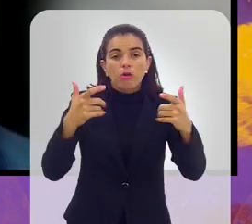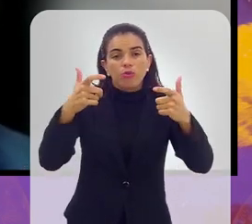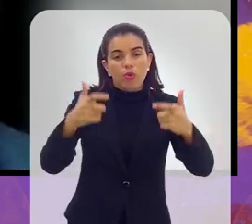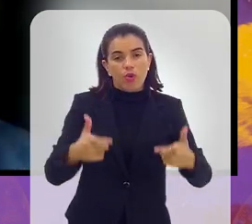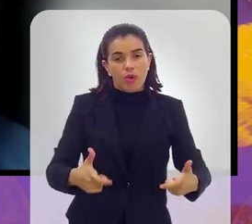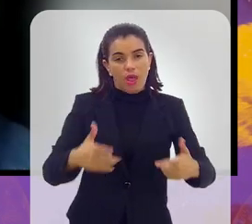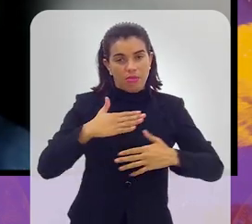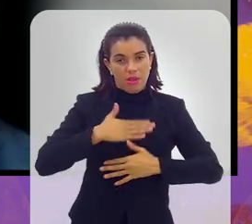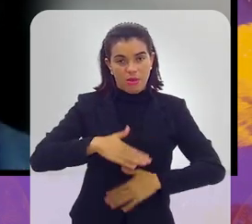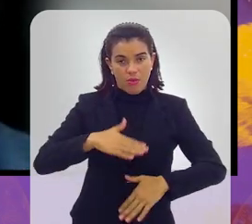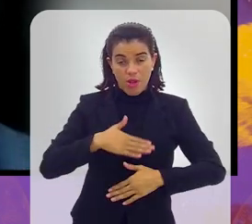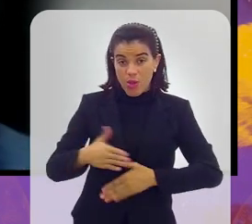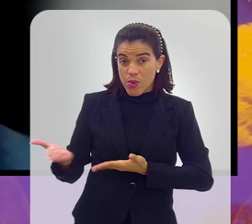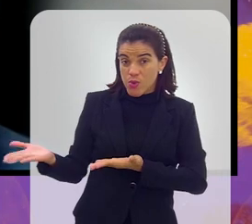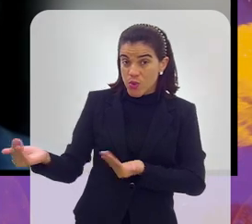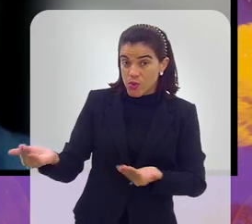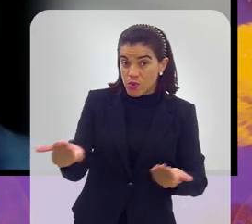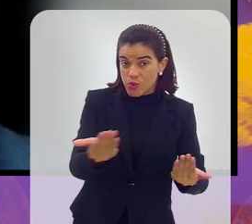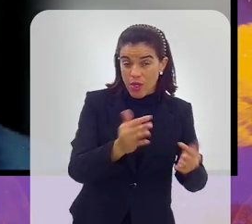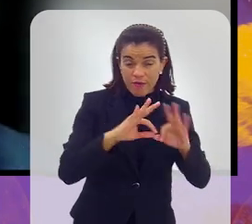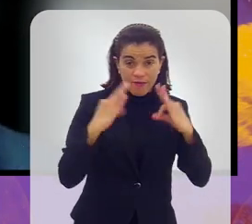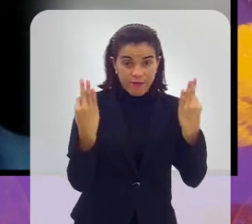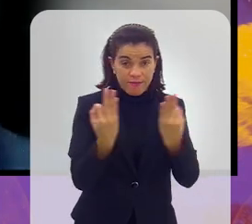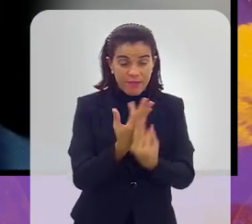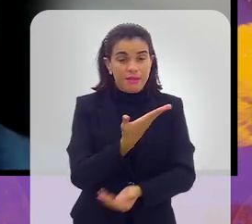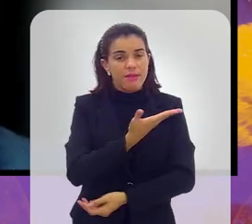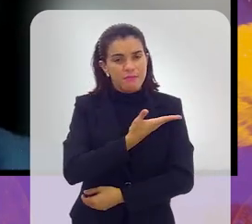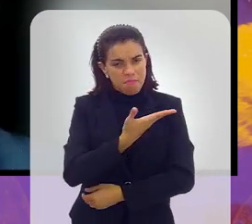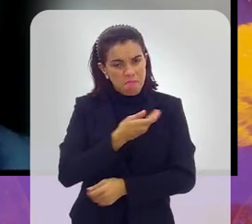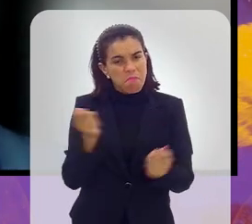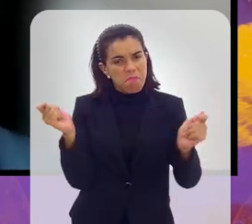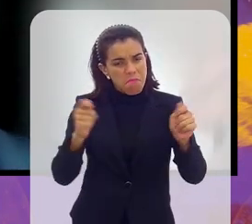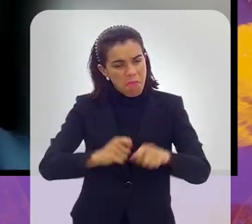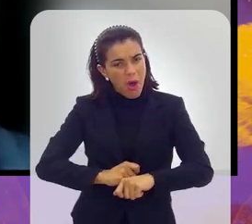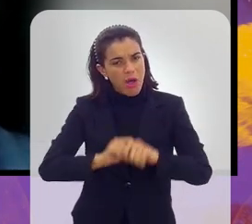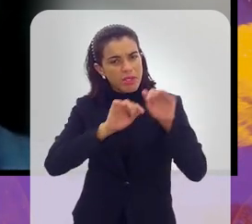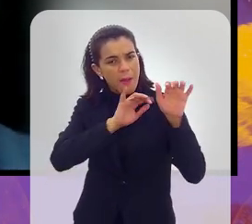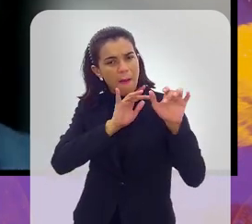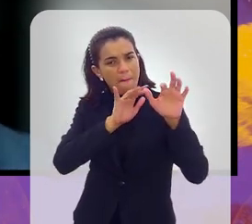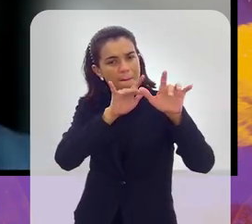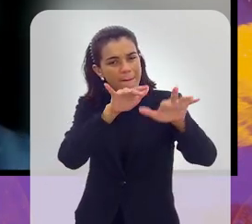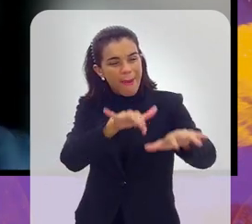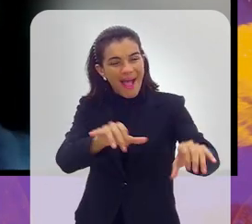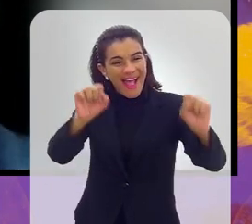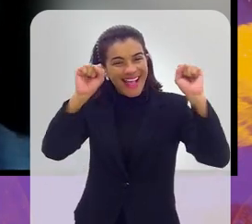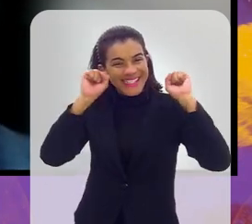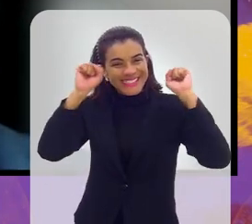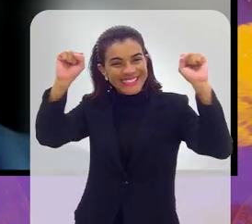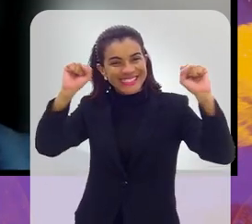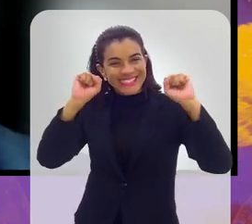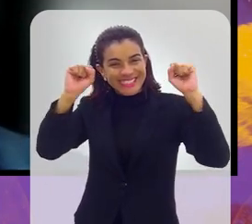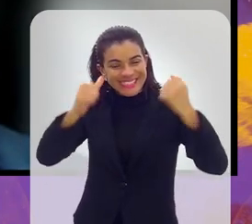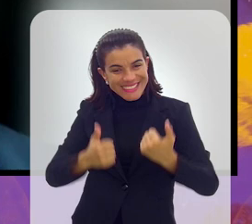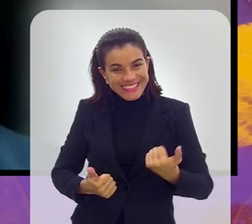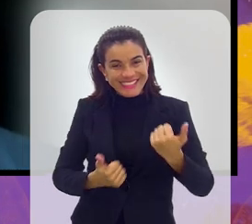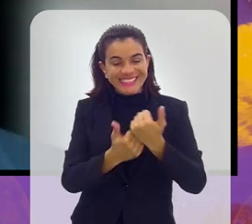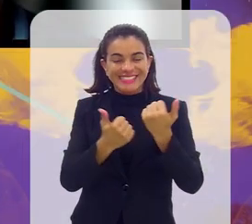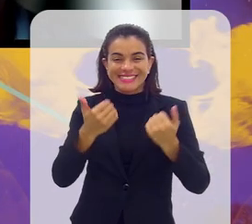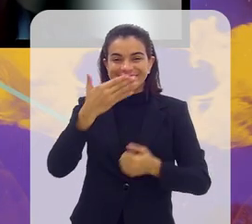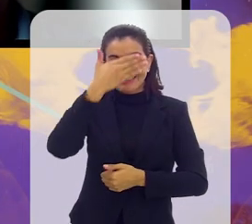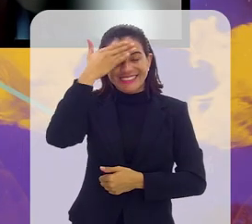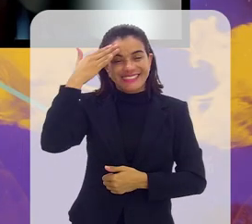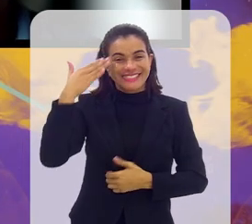mostra que é um lugar tranquilo e que os jovens, as famílias e os amigos podem lá torcer, competir e divertir.